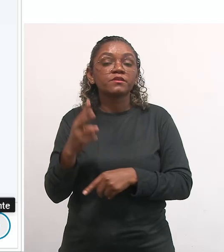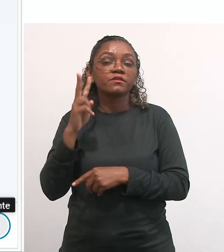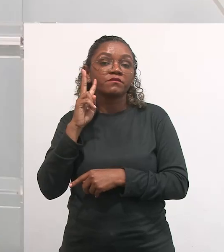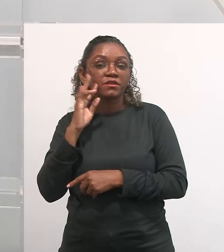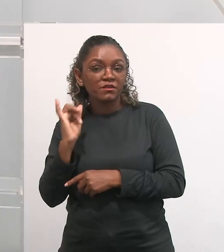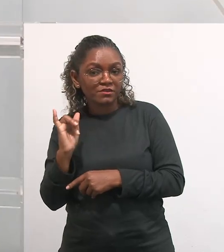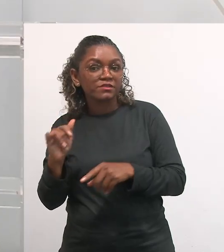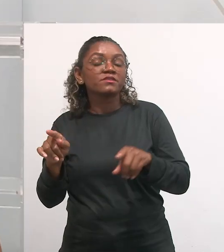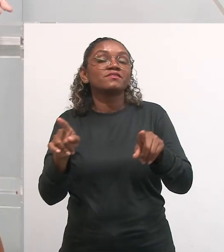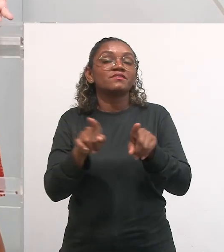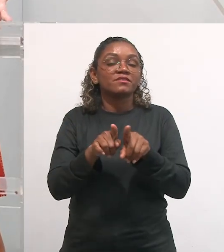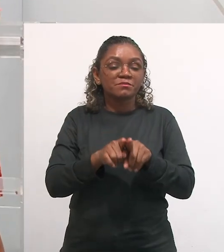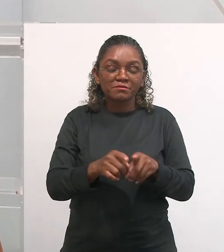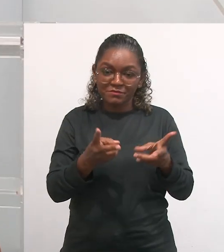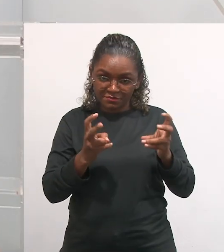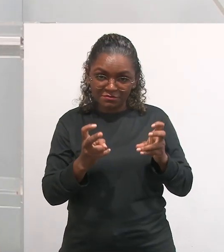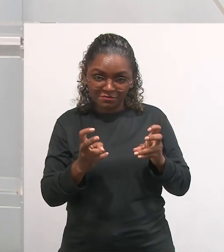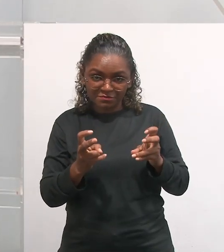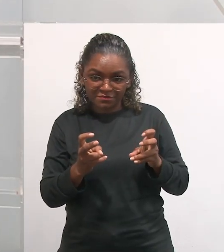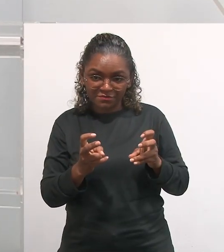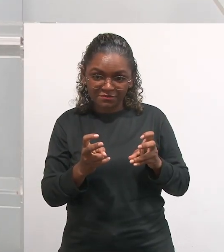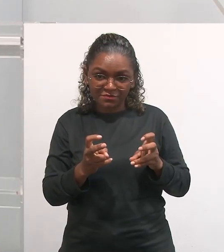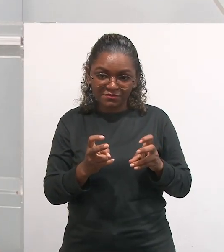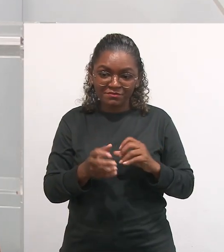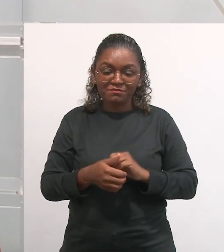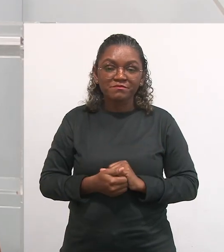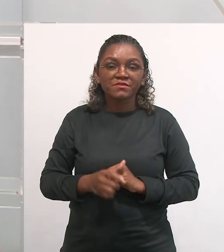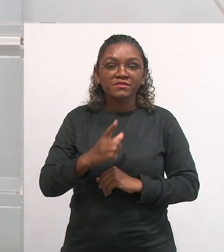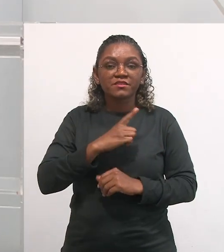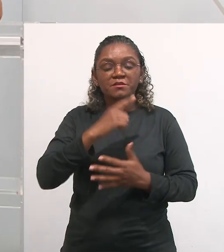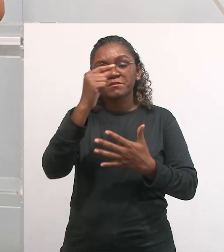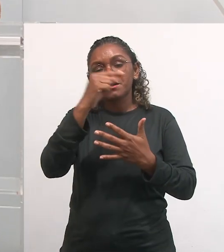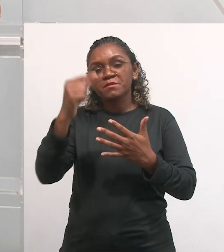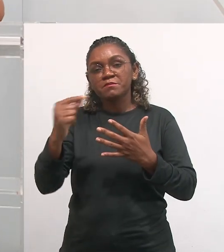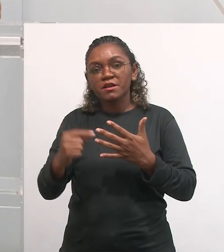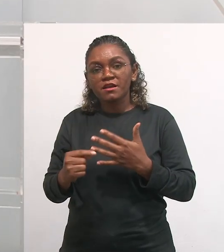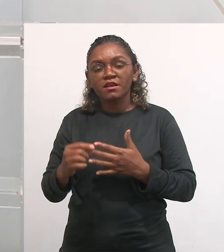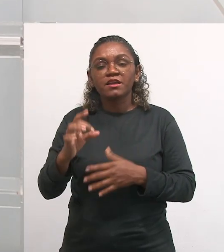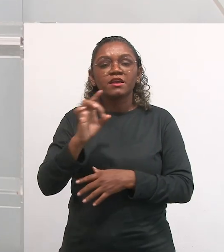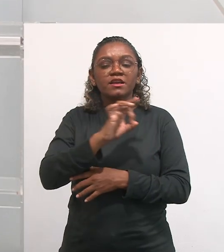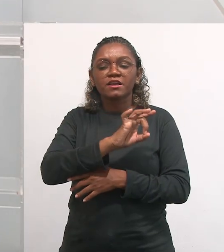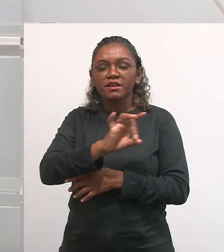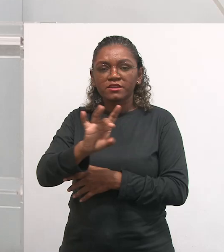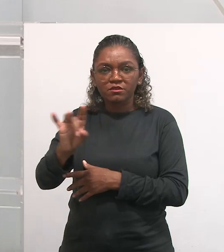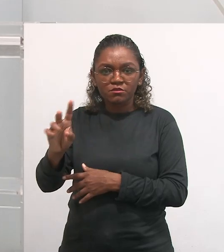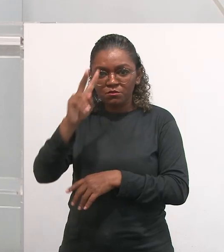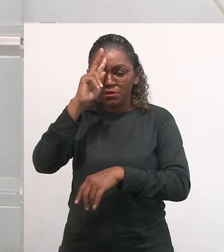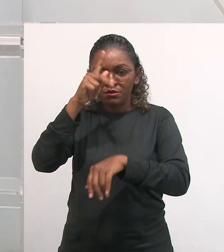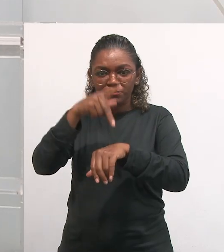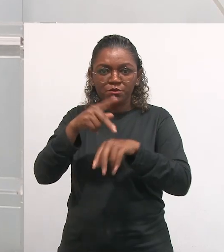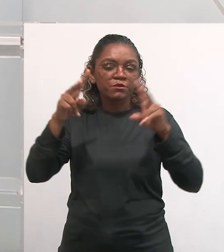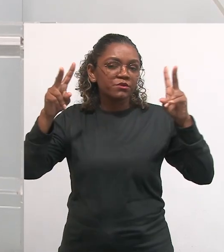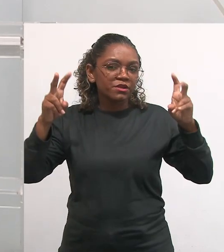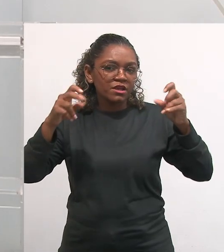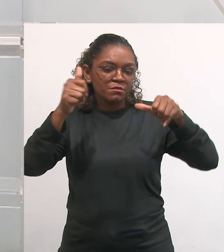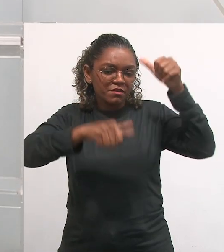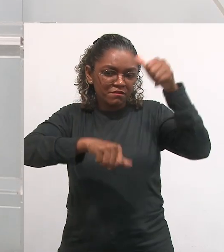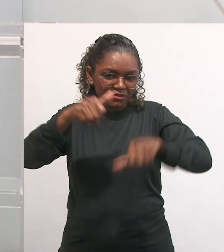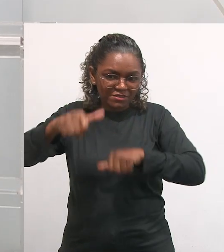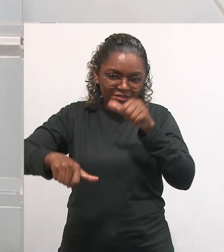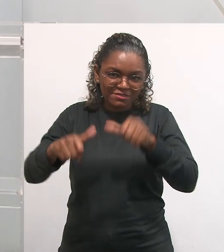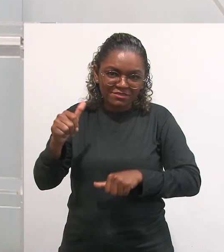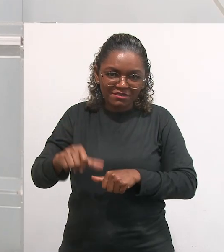Influenciada fortemente pelo Vygotsky, claro, a gente consegue perceber e aí esses são um dos principais autores